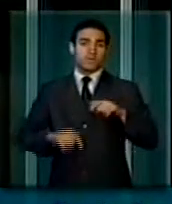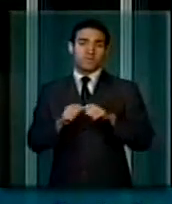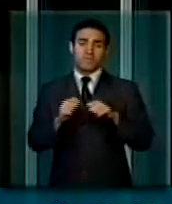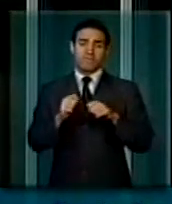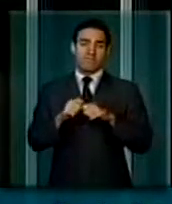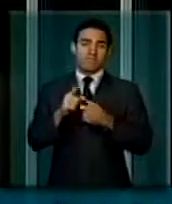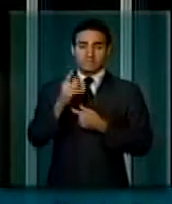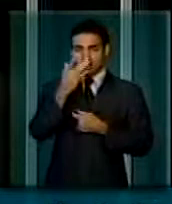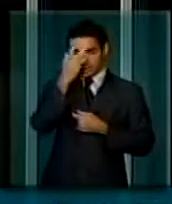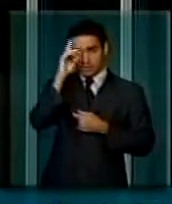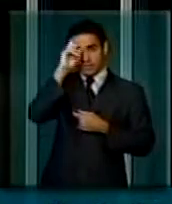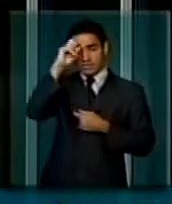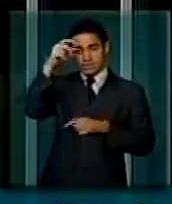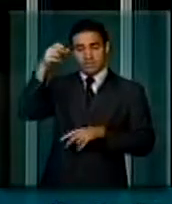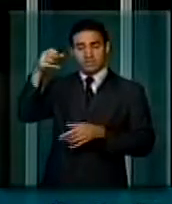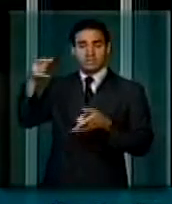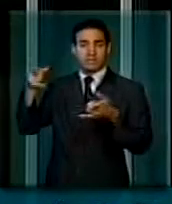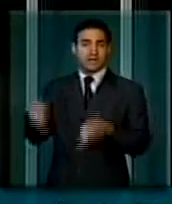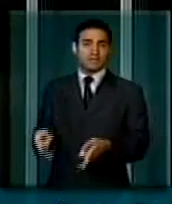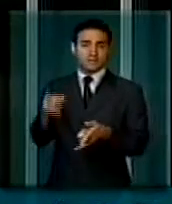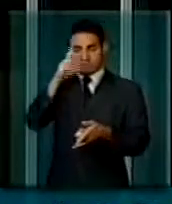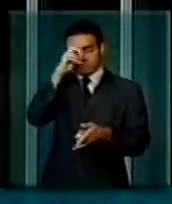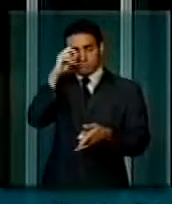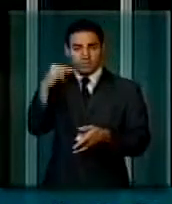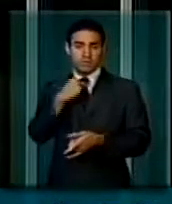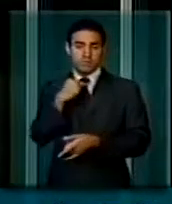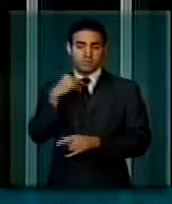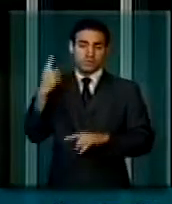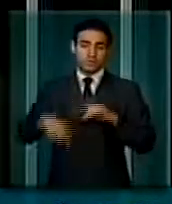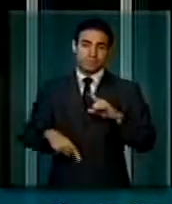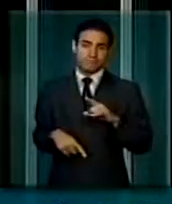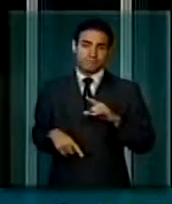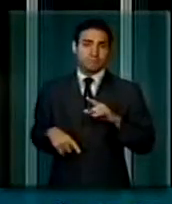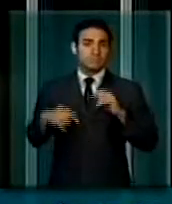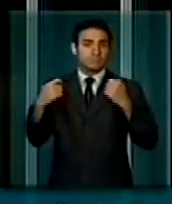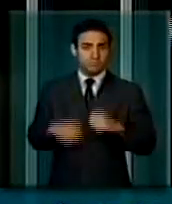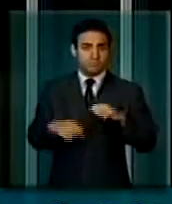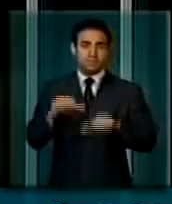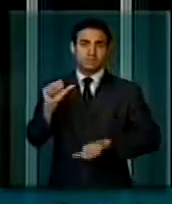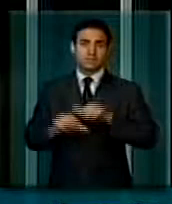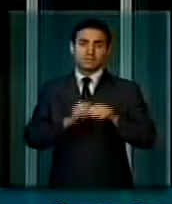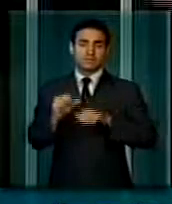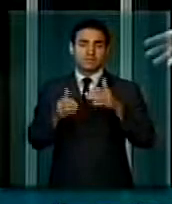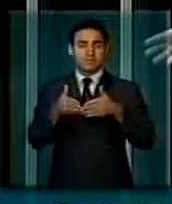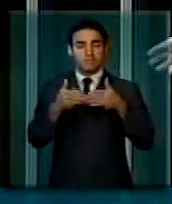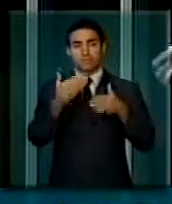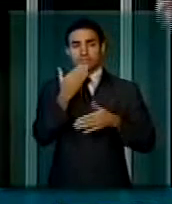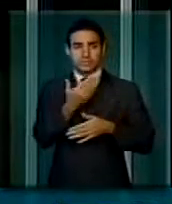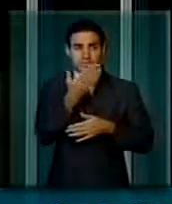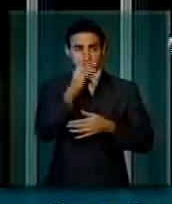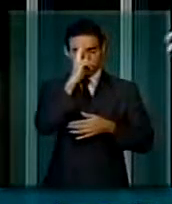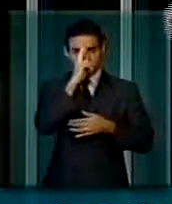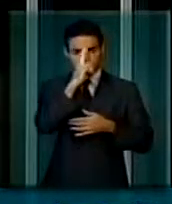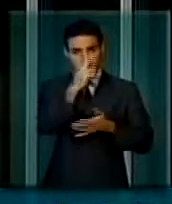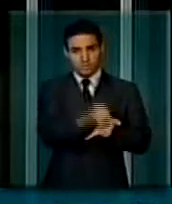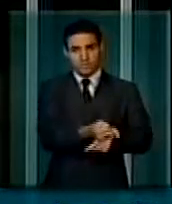de viciados em crack. Proibimos. É um erro que nós precisamos corrigir e eu peço a ajuda de vossa excelência,